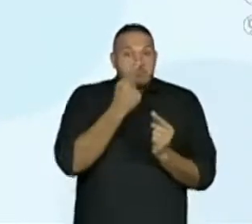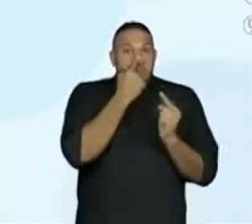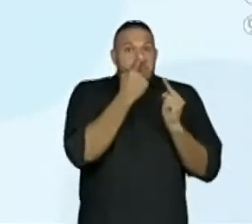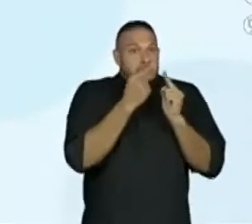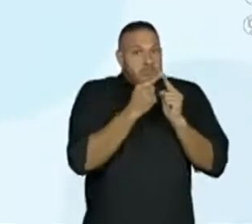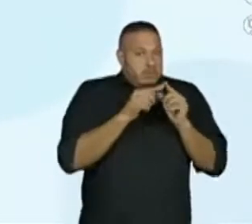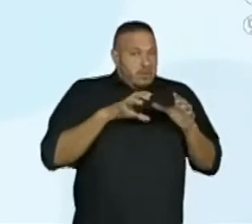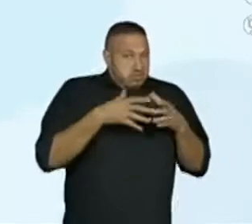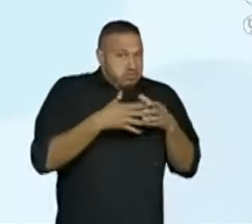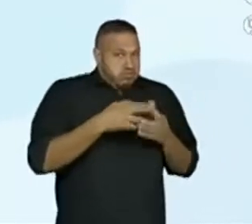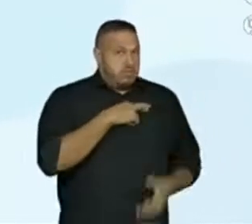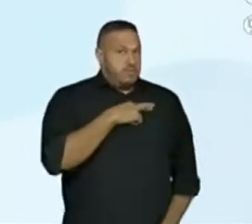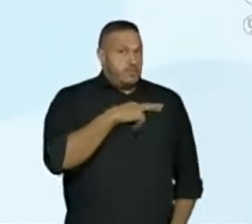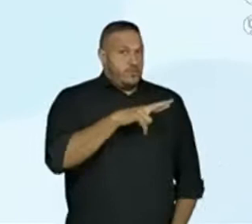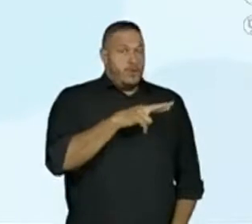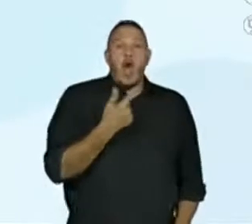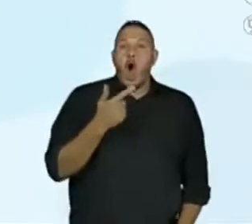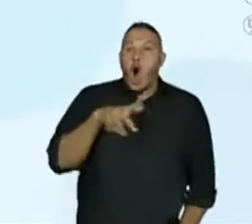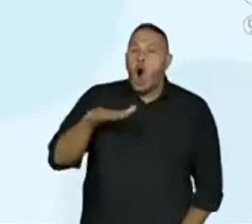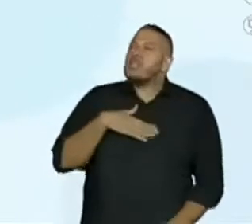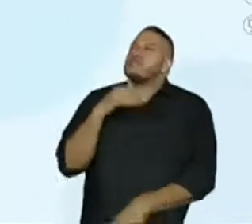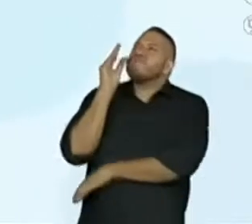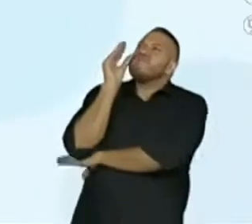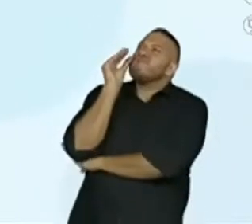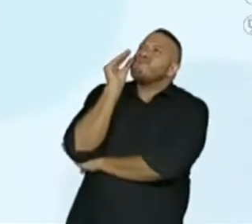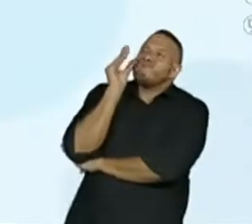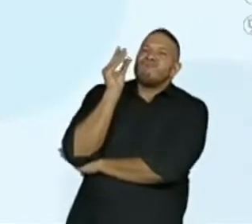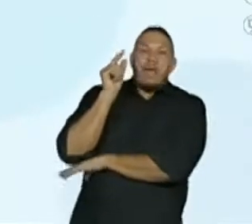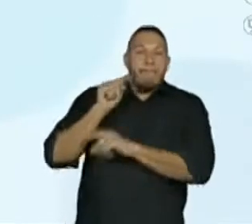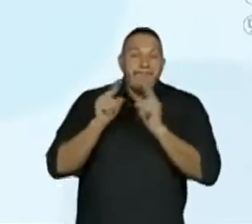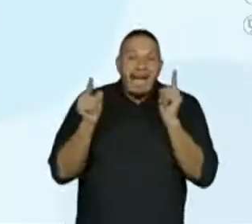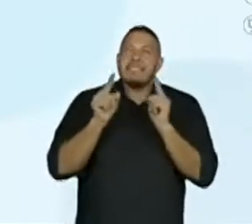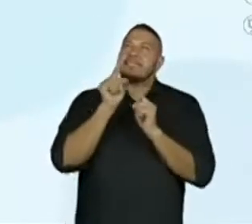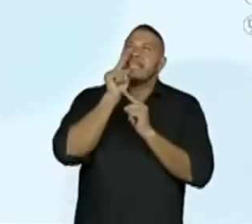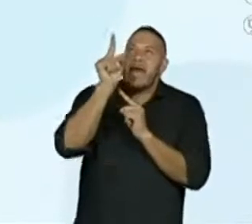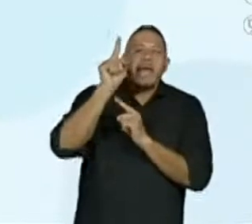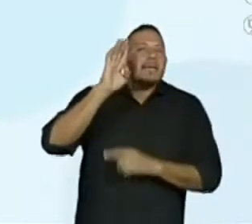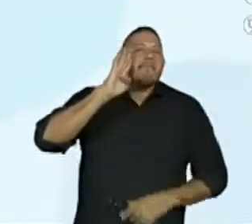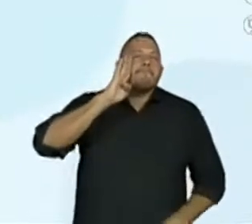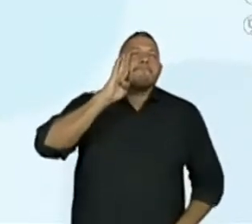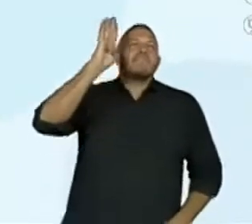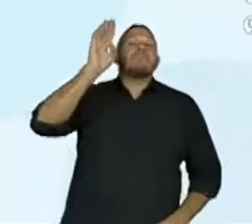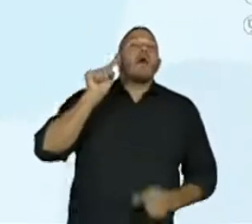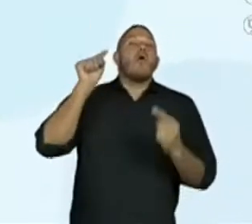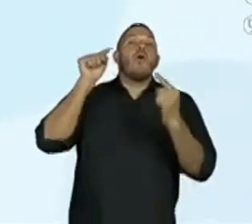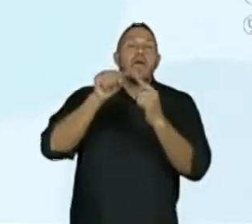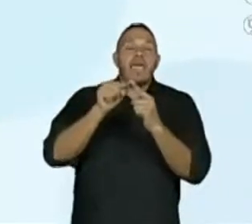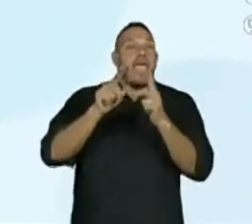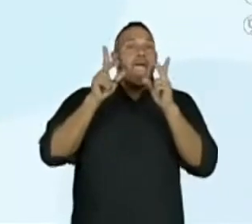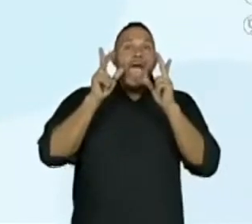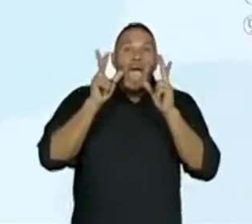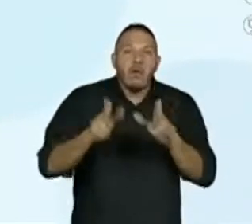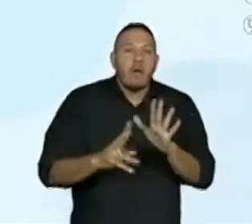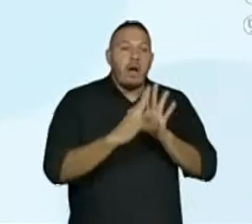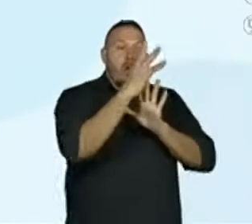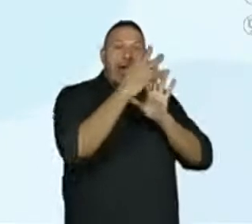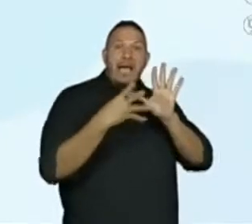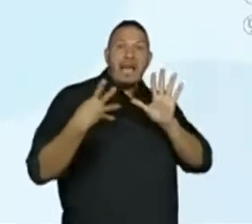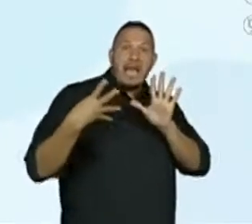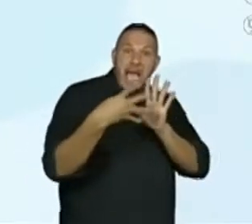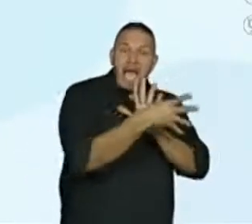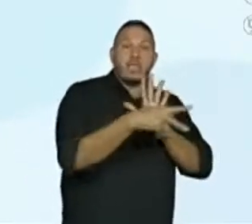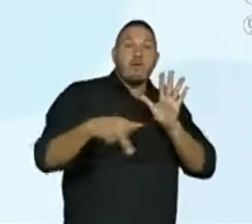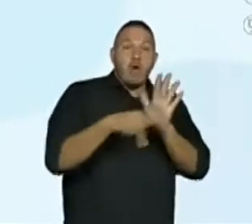outras são mais por curiosidade, mas elas servem principalmente como calendário agrícola,